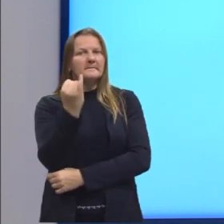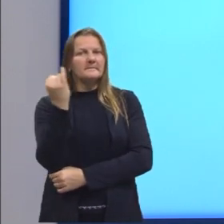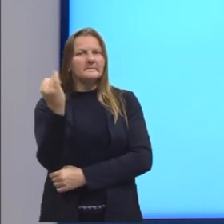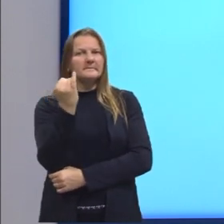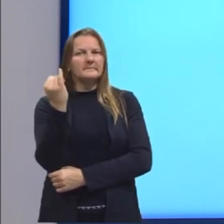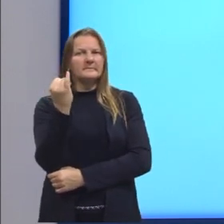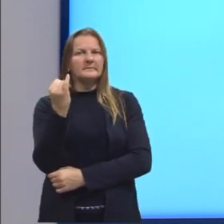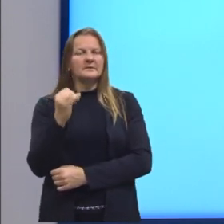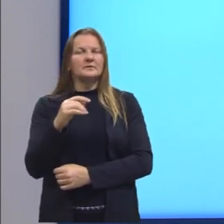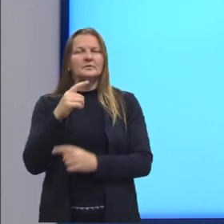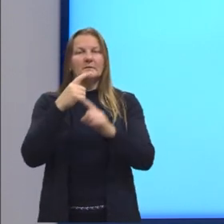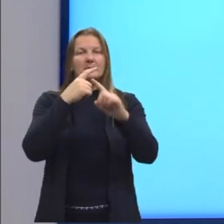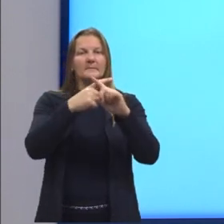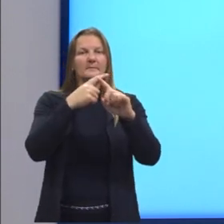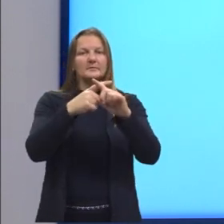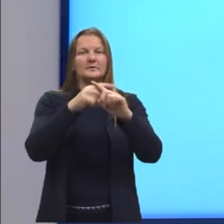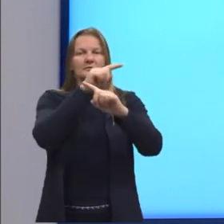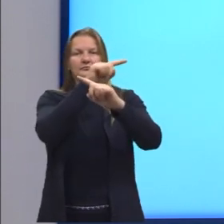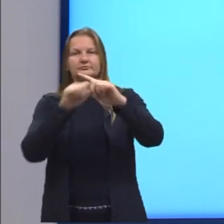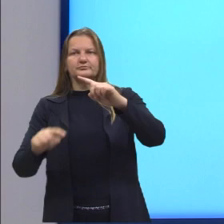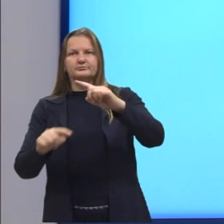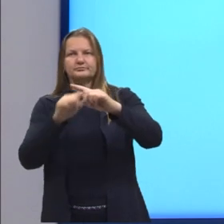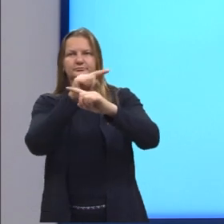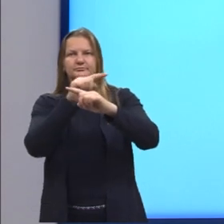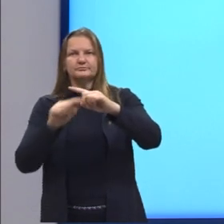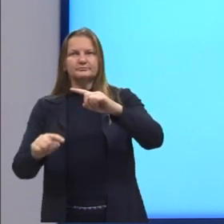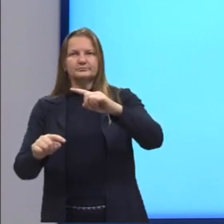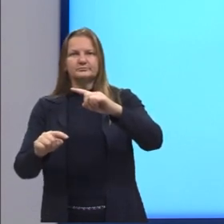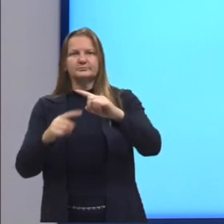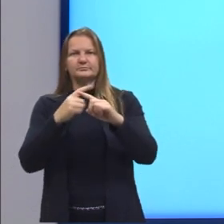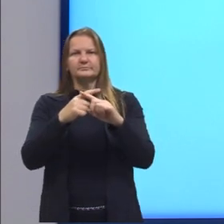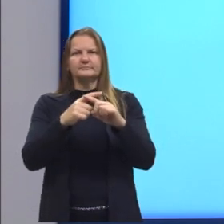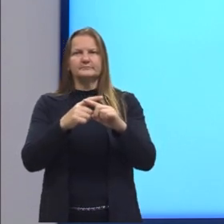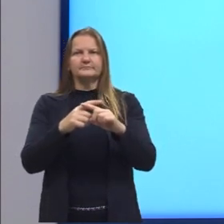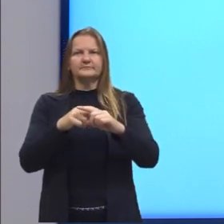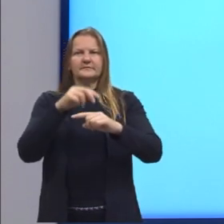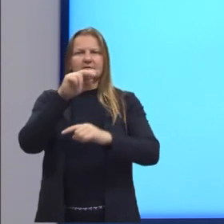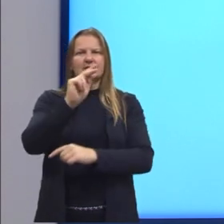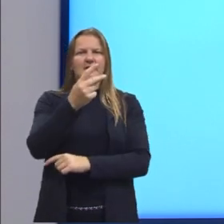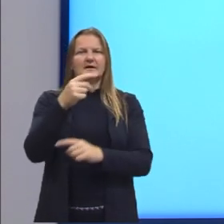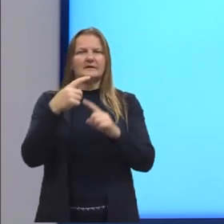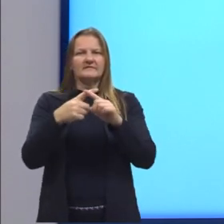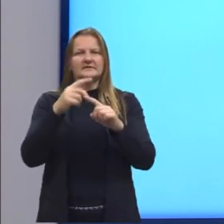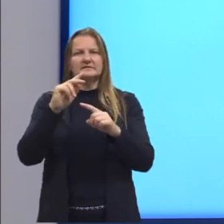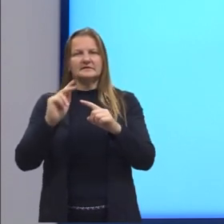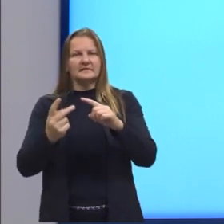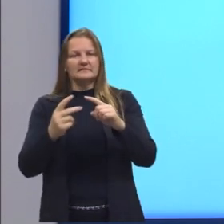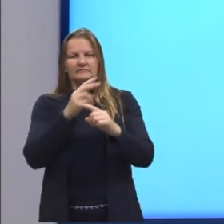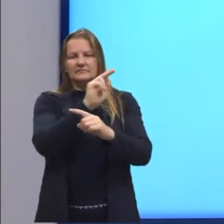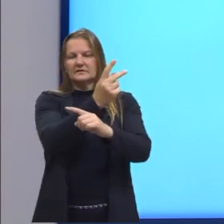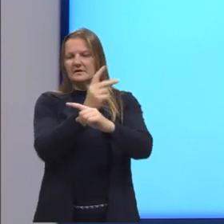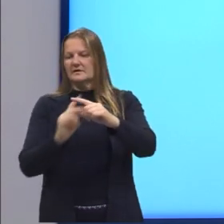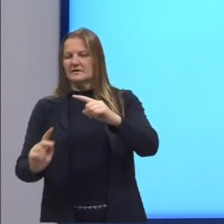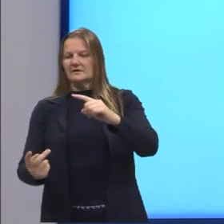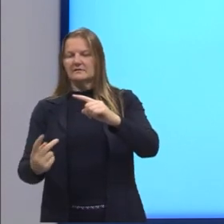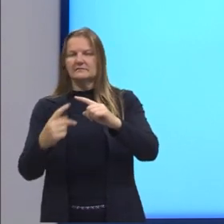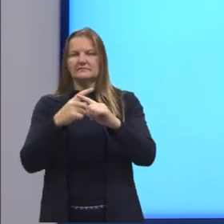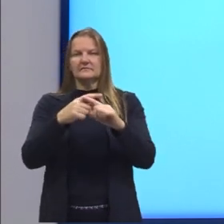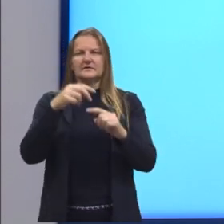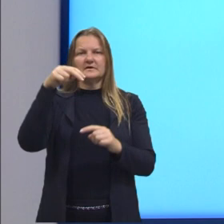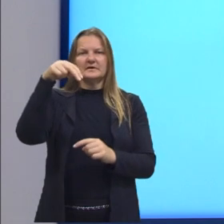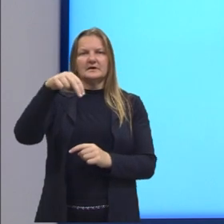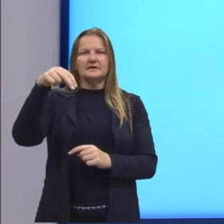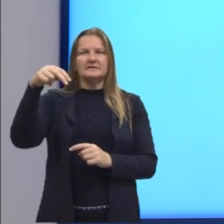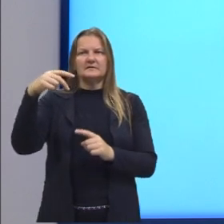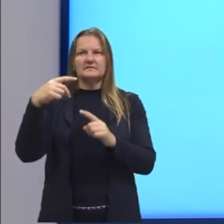que é multiplicar as diagonais. Então, teríamos H vezes H, que é igual a M vezes